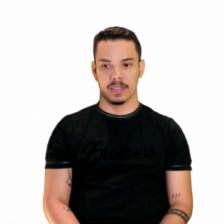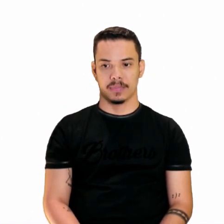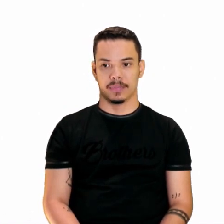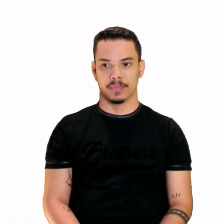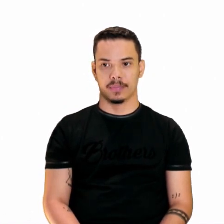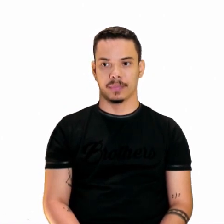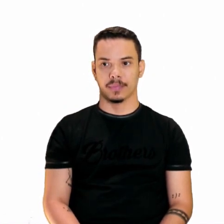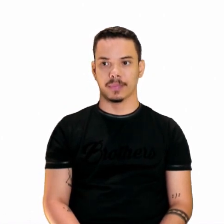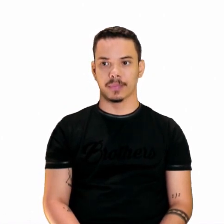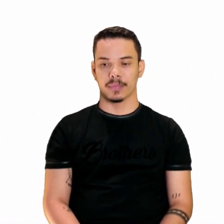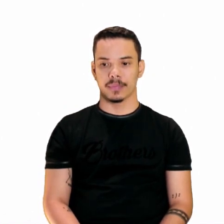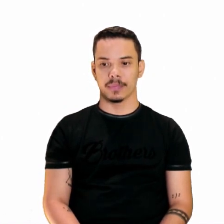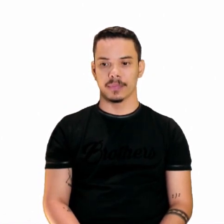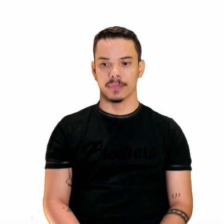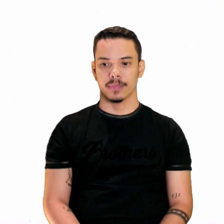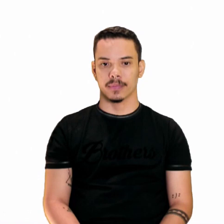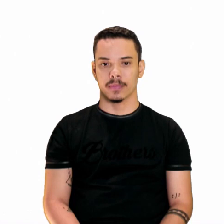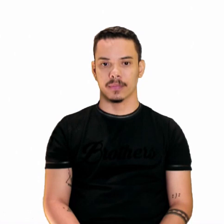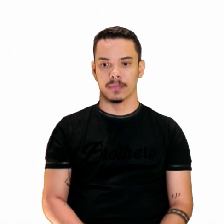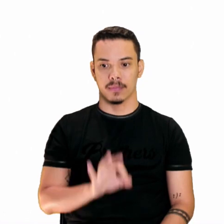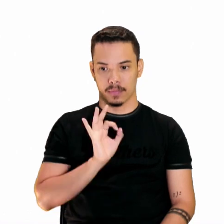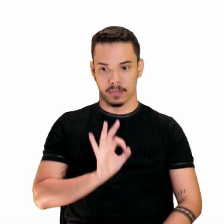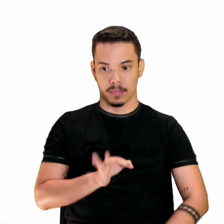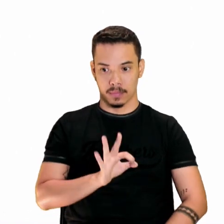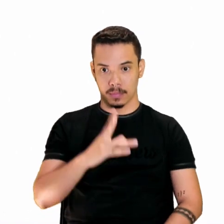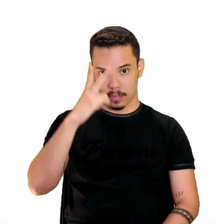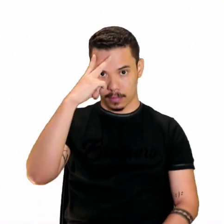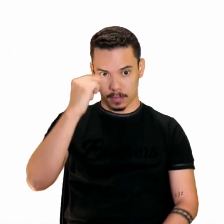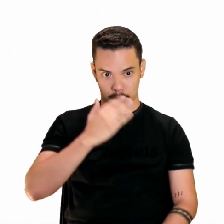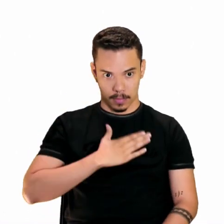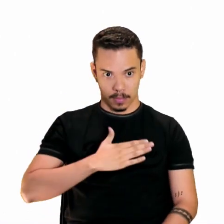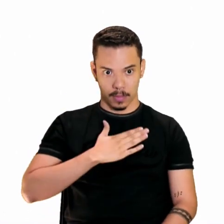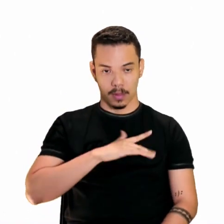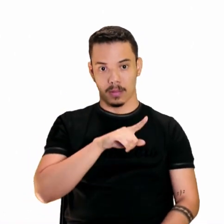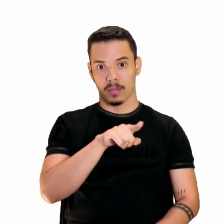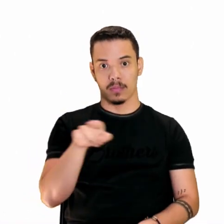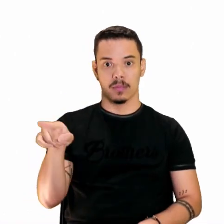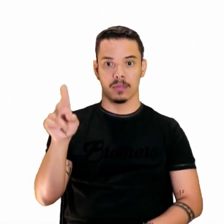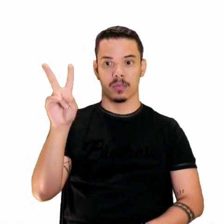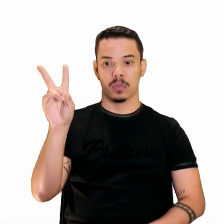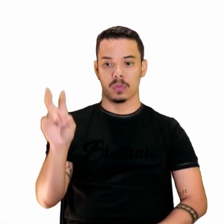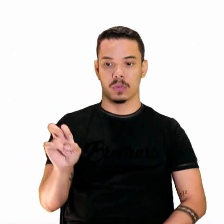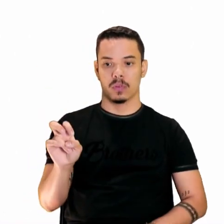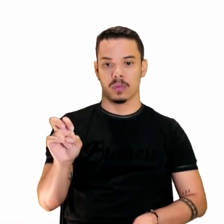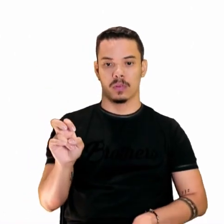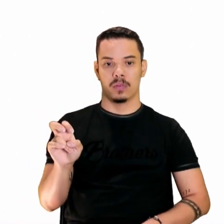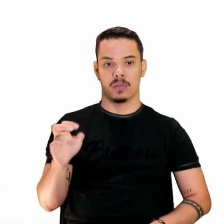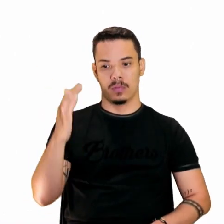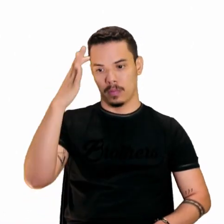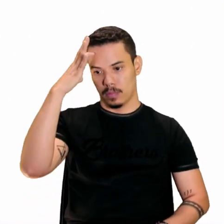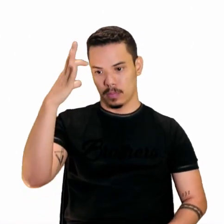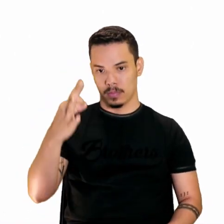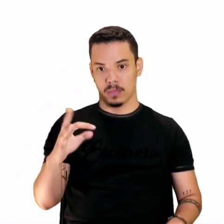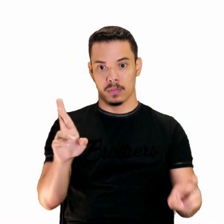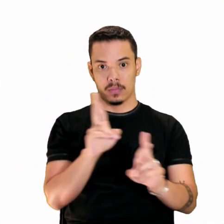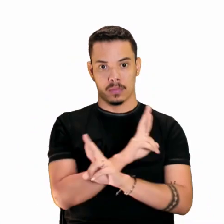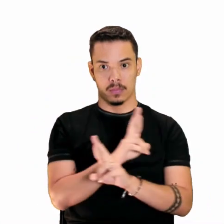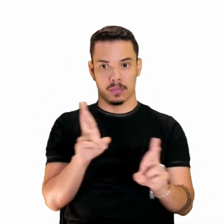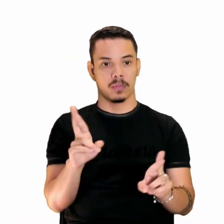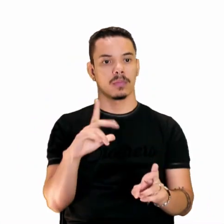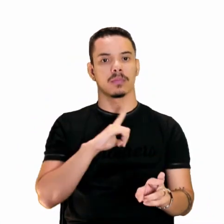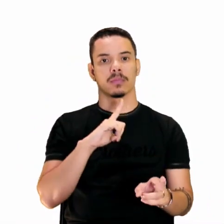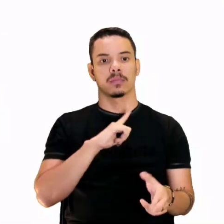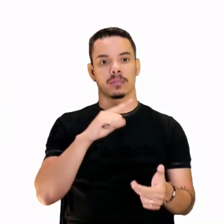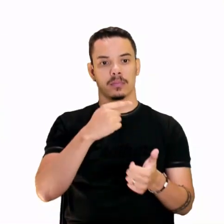certo? E aí, tá tranquilo pra você sobre a questão dessas releituras, né? E aí, nós temos